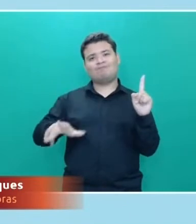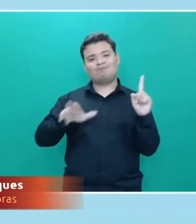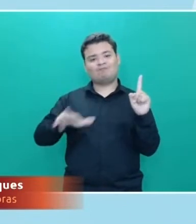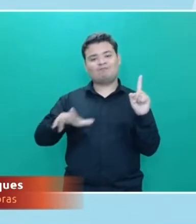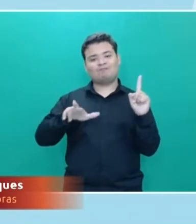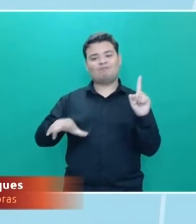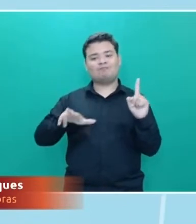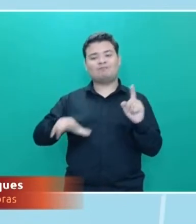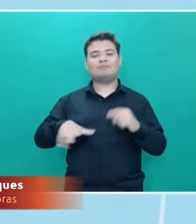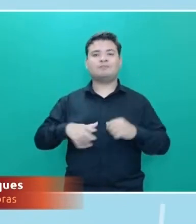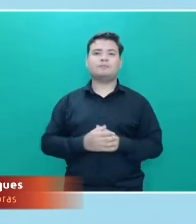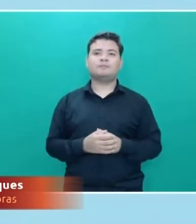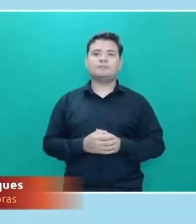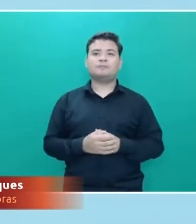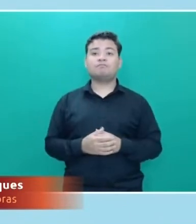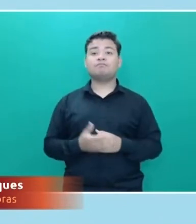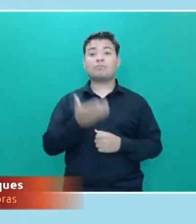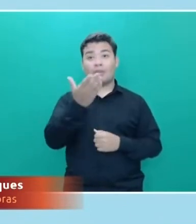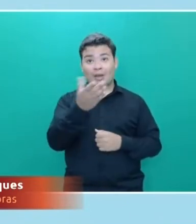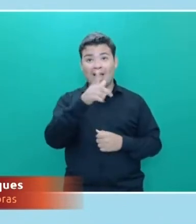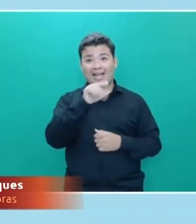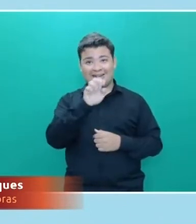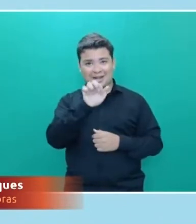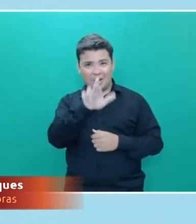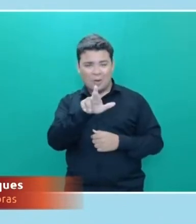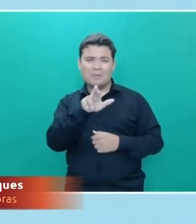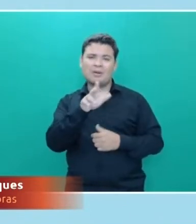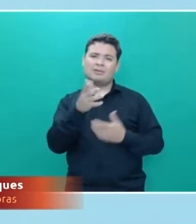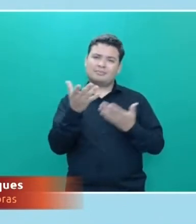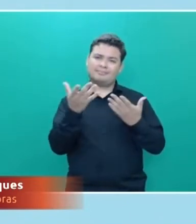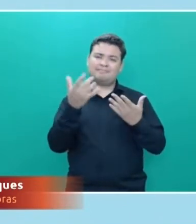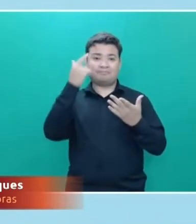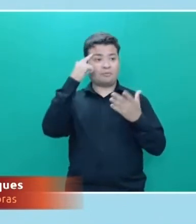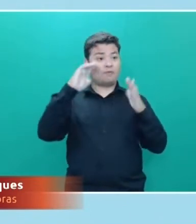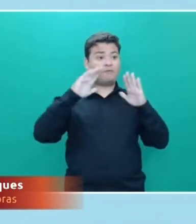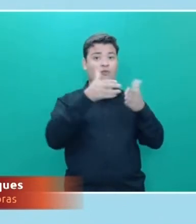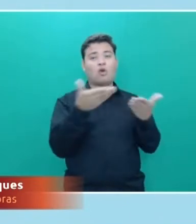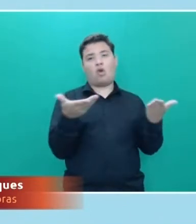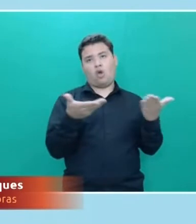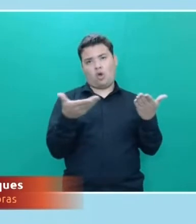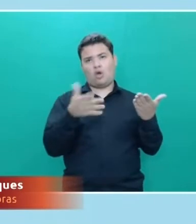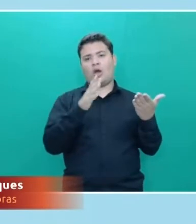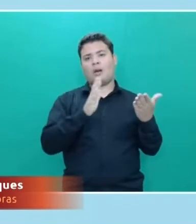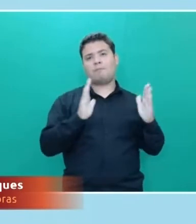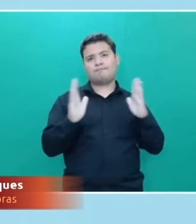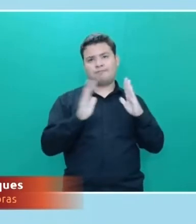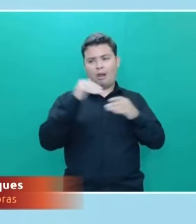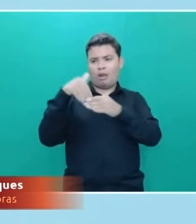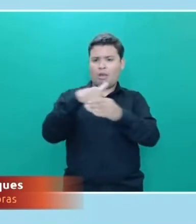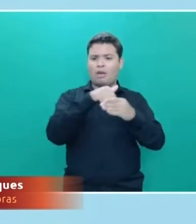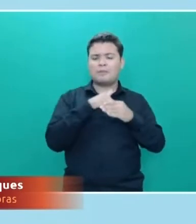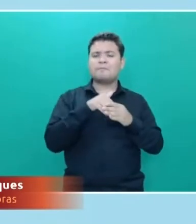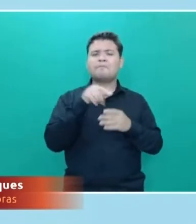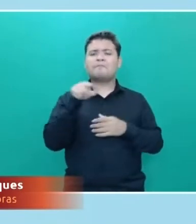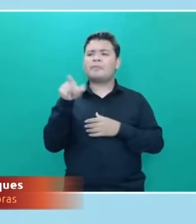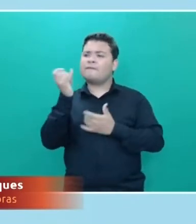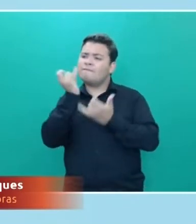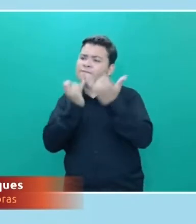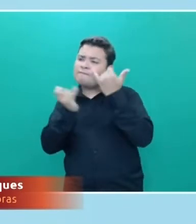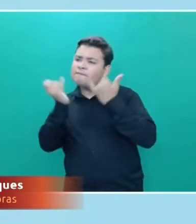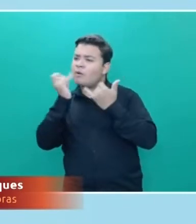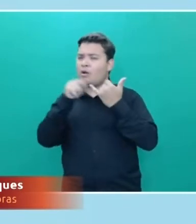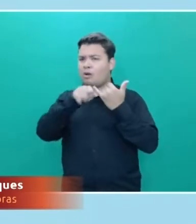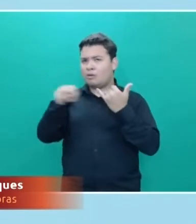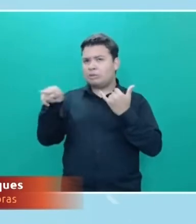E, Glauber, puxando para o período que a gente vive agora, né? O período eleitoral, essas informações podem ser tanto em